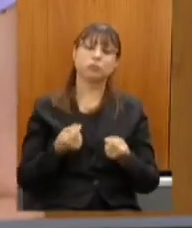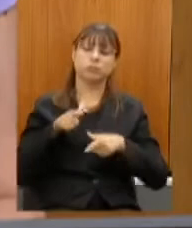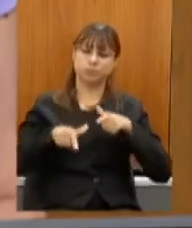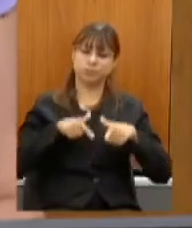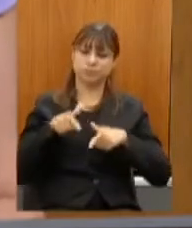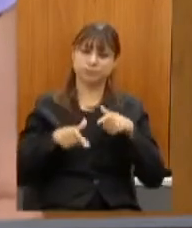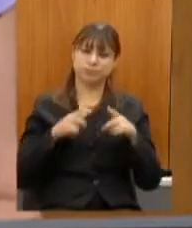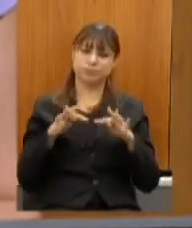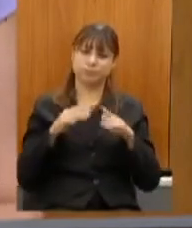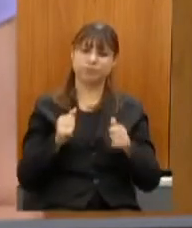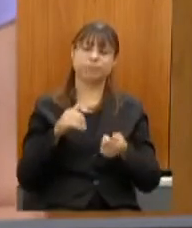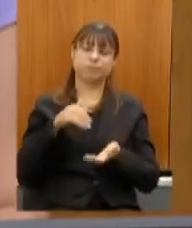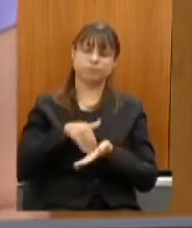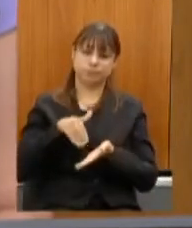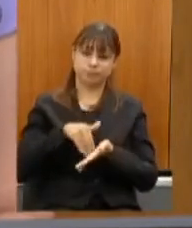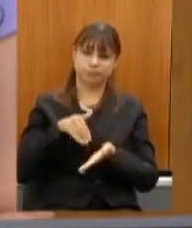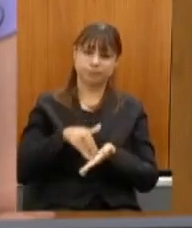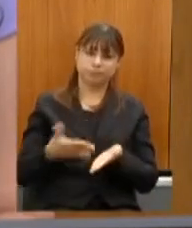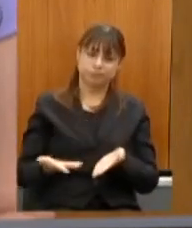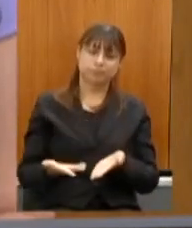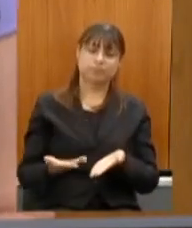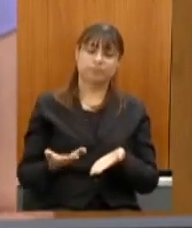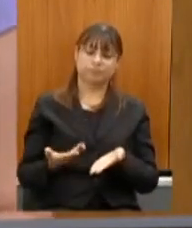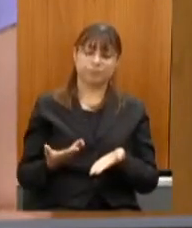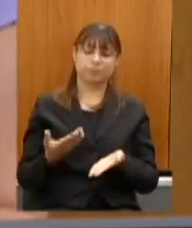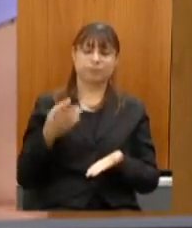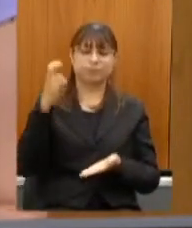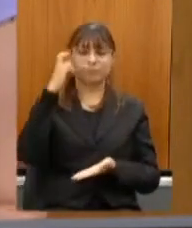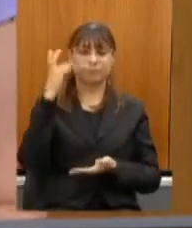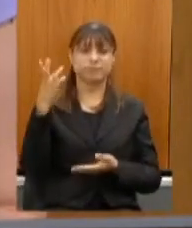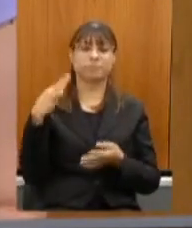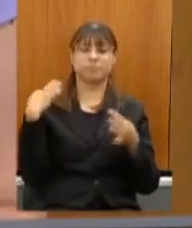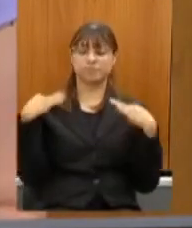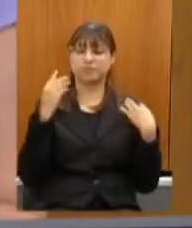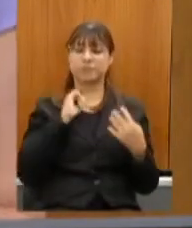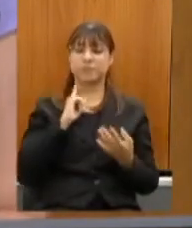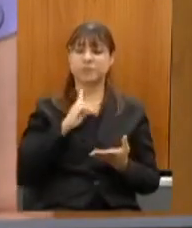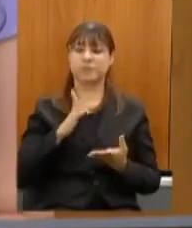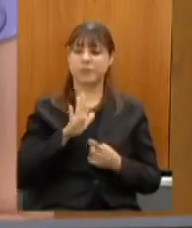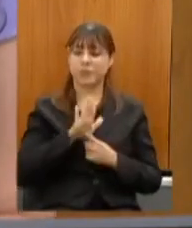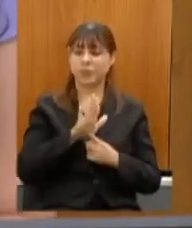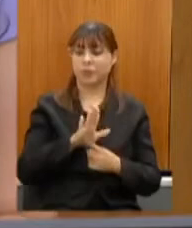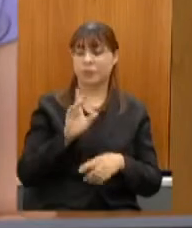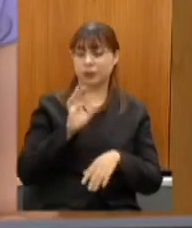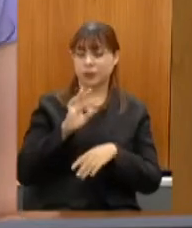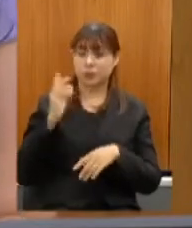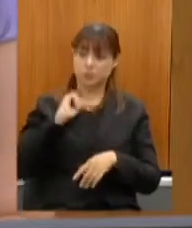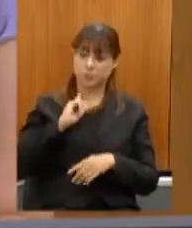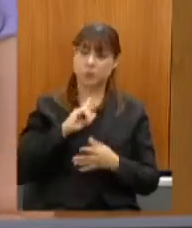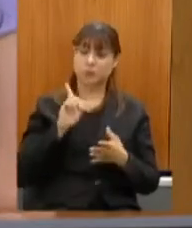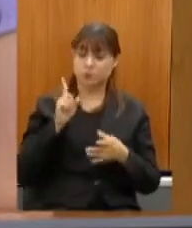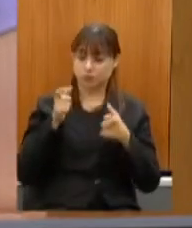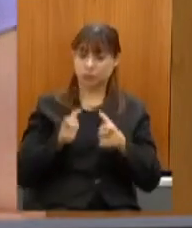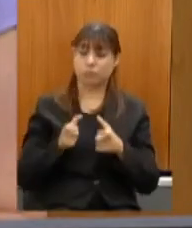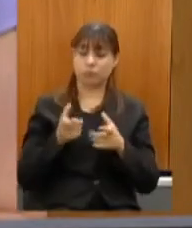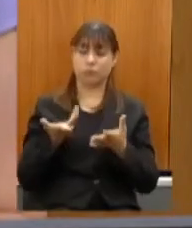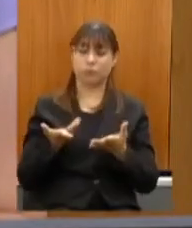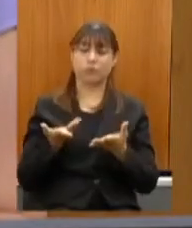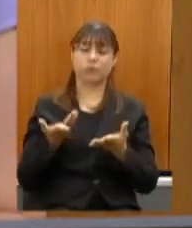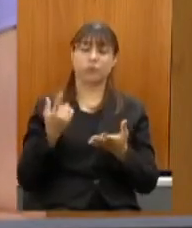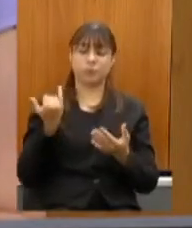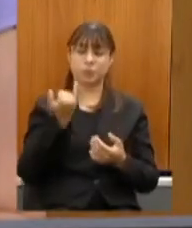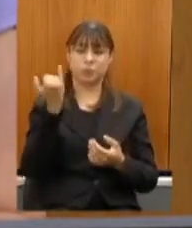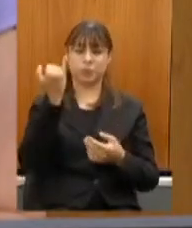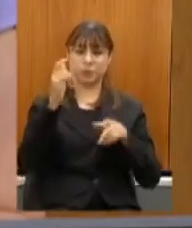para colocarmos novamente Minas Gerais como um destino turístico importante que é dado todas